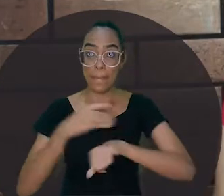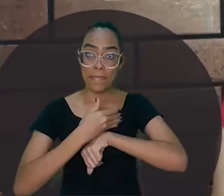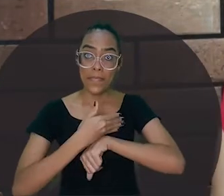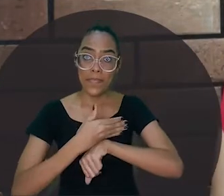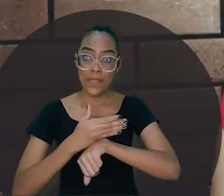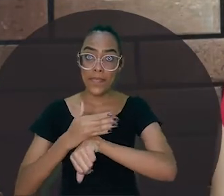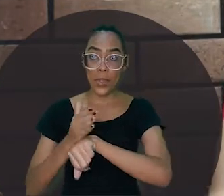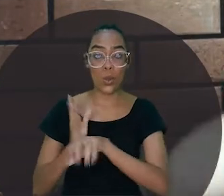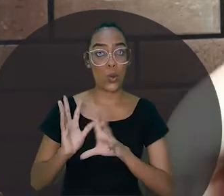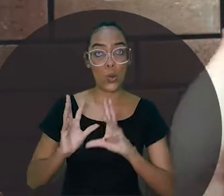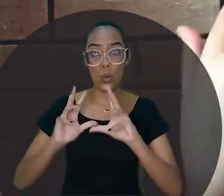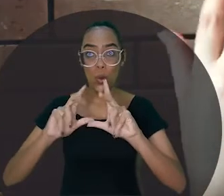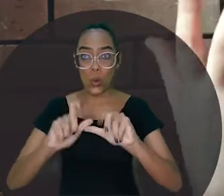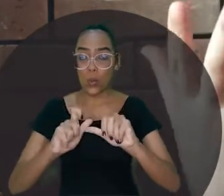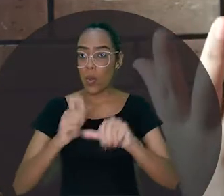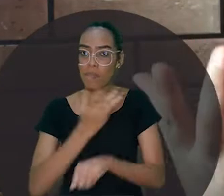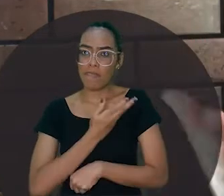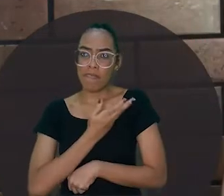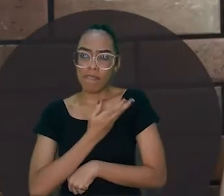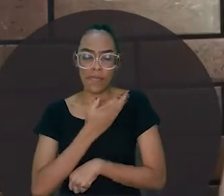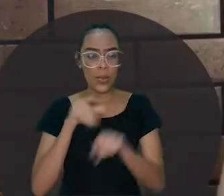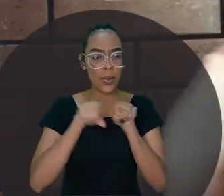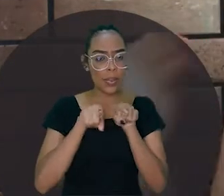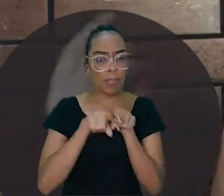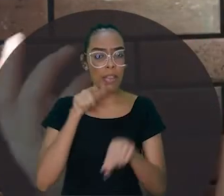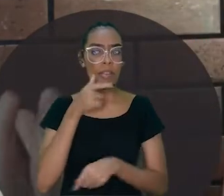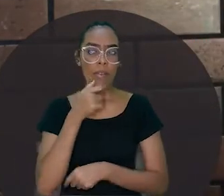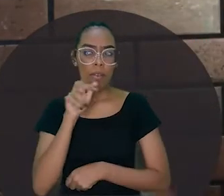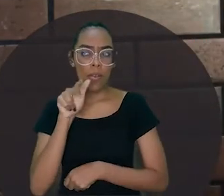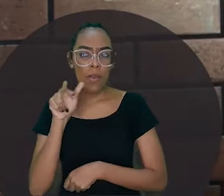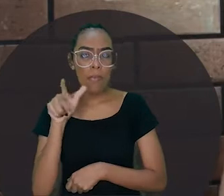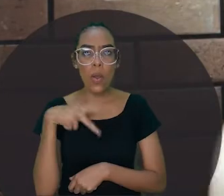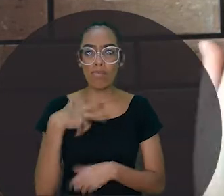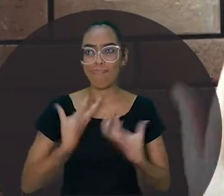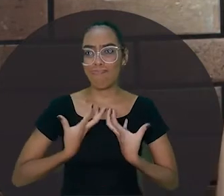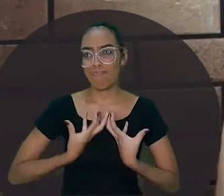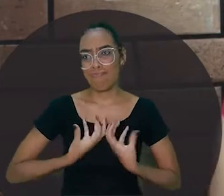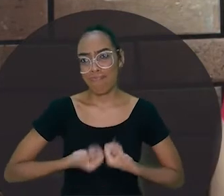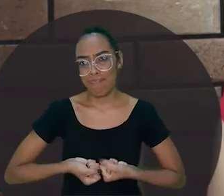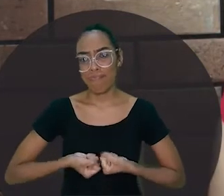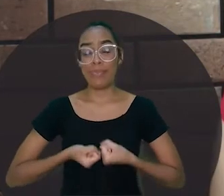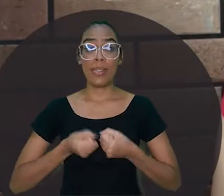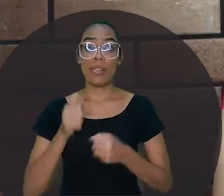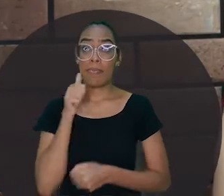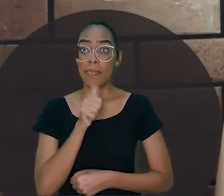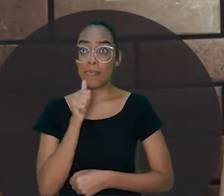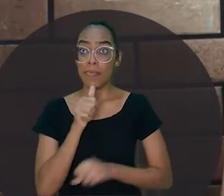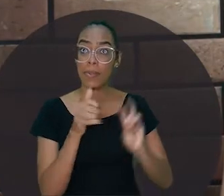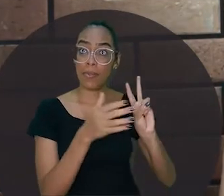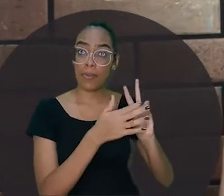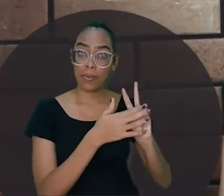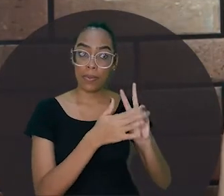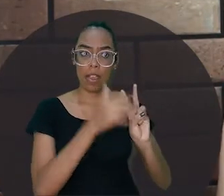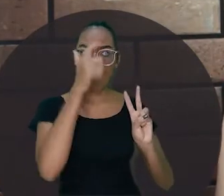passando, gente, e todos os seus amigos, os seus irmãos, tão cansados como estavam, a